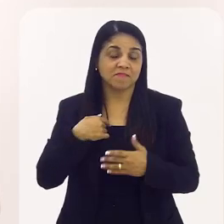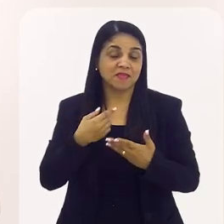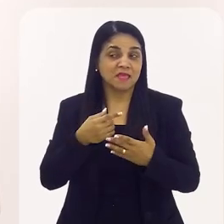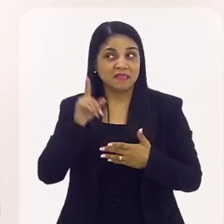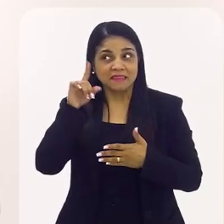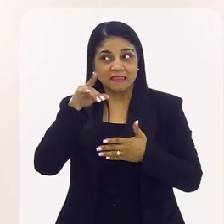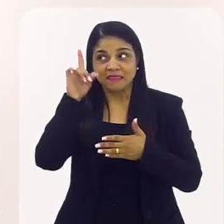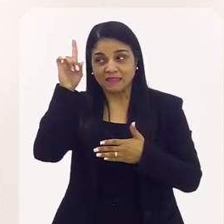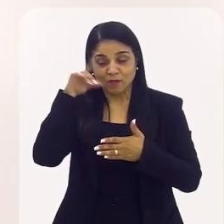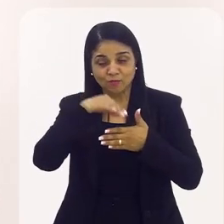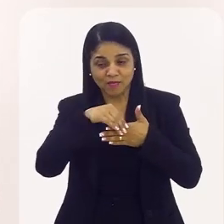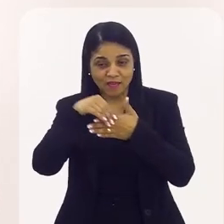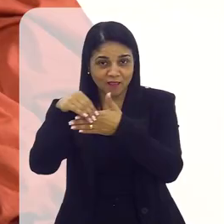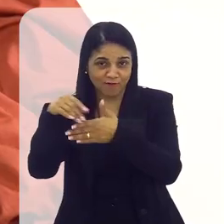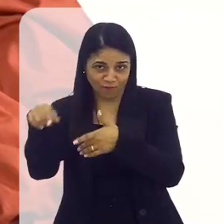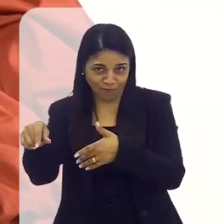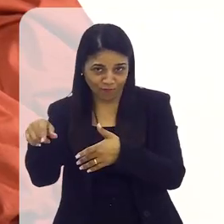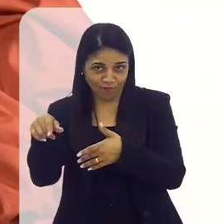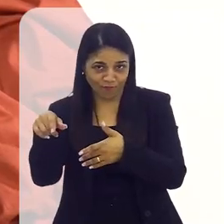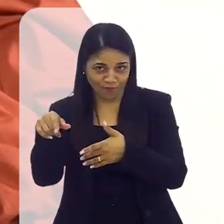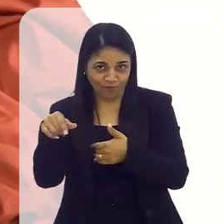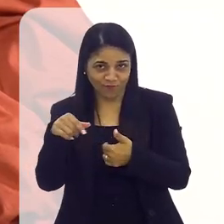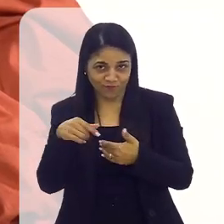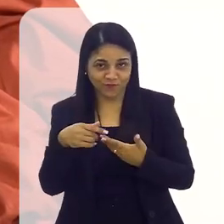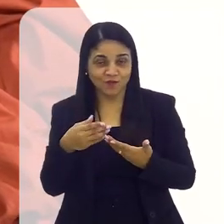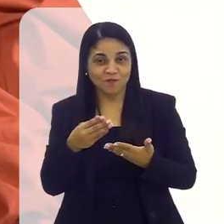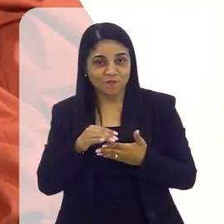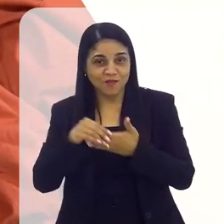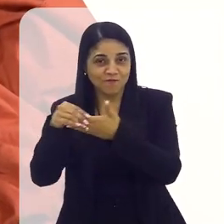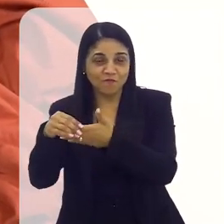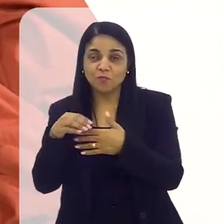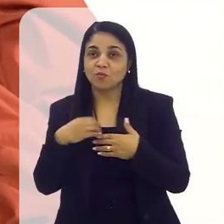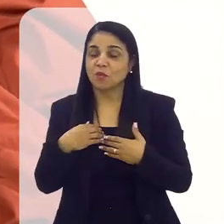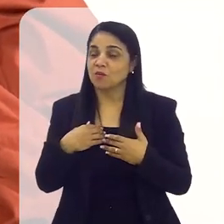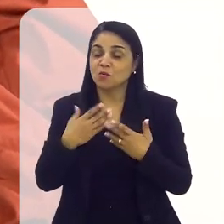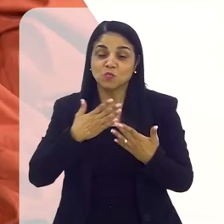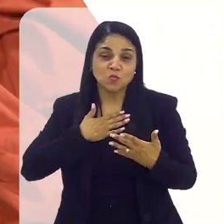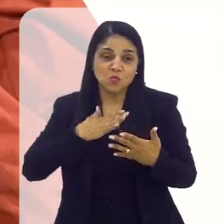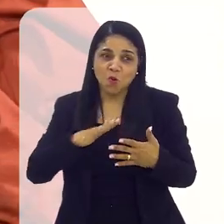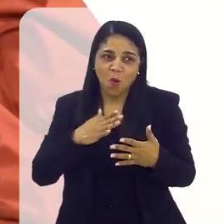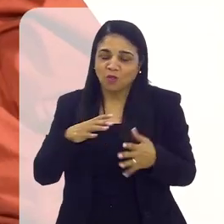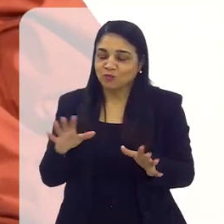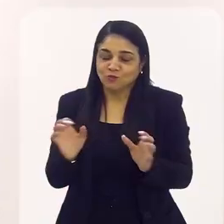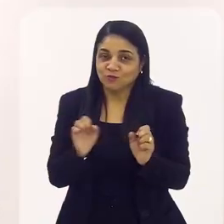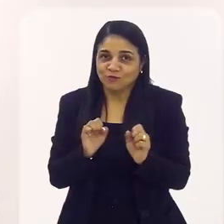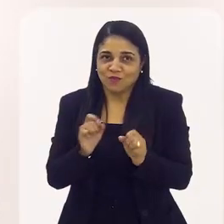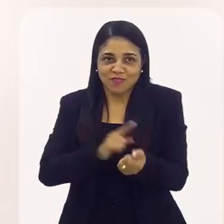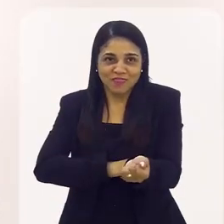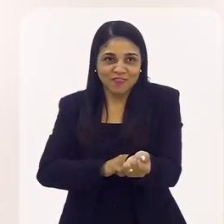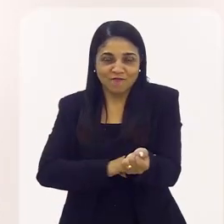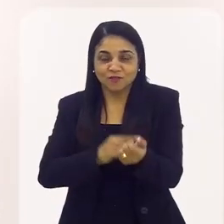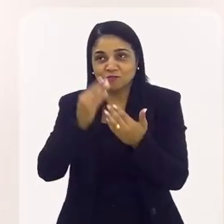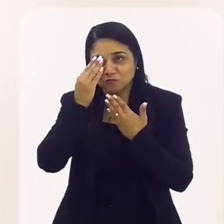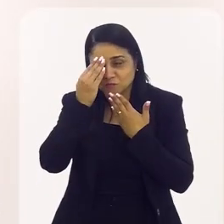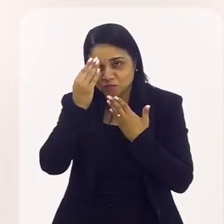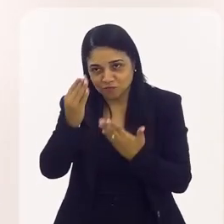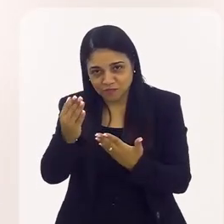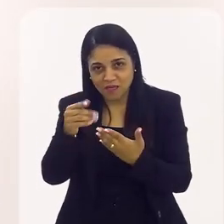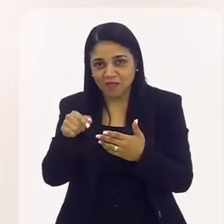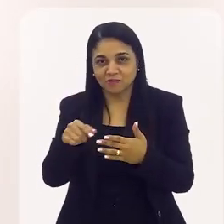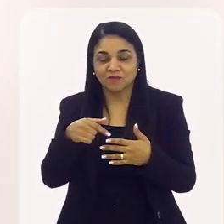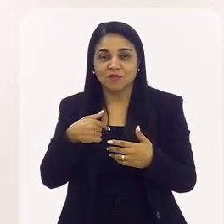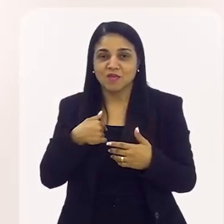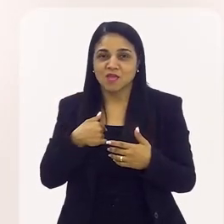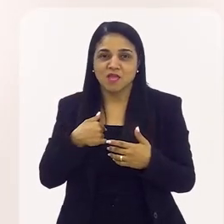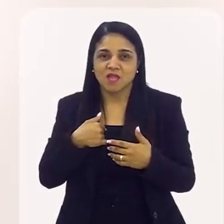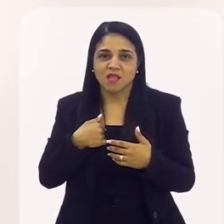levou para lá, porque eu tenho pavor do muito obrigado. Eu tenho pavor de homenagem. Eu tenho pavor de muito obrigado,